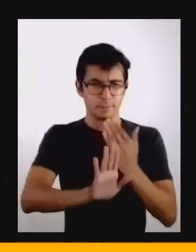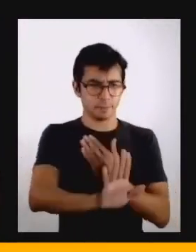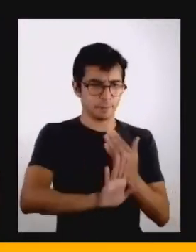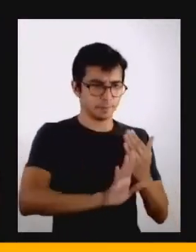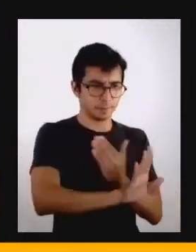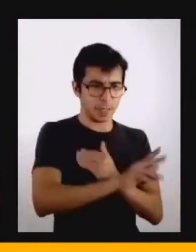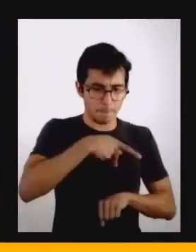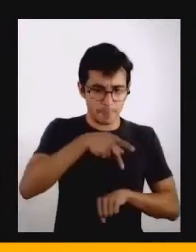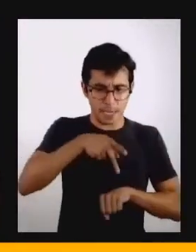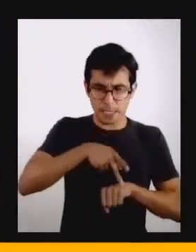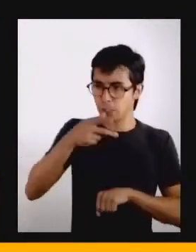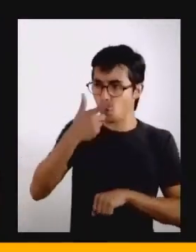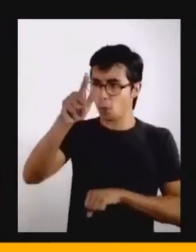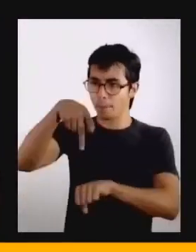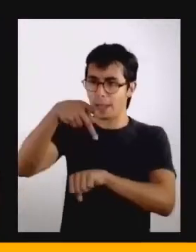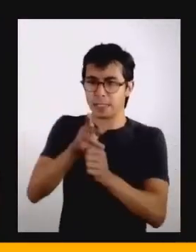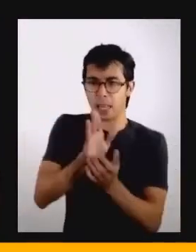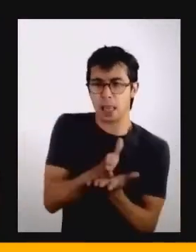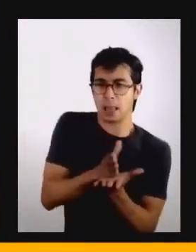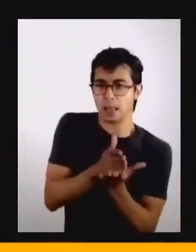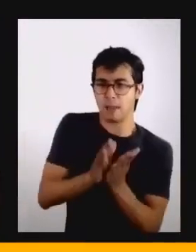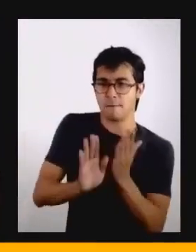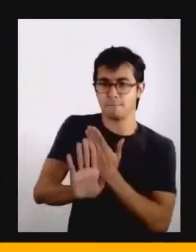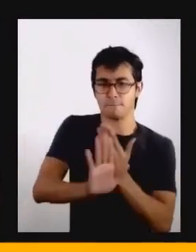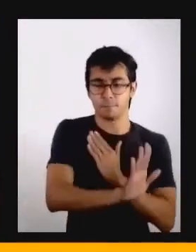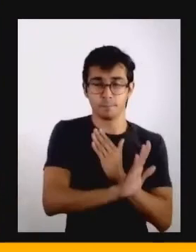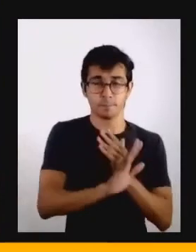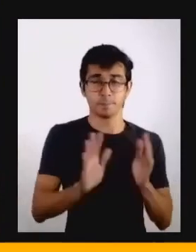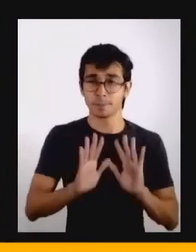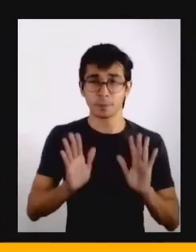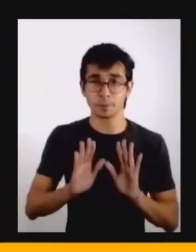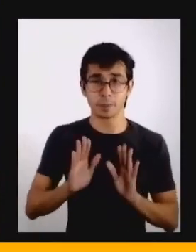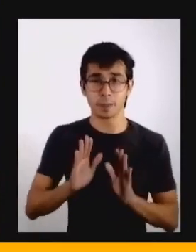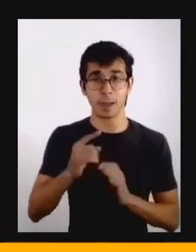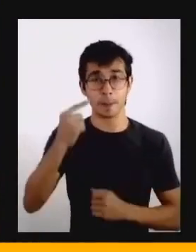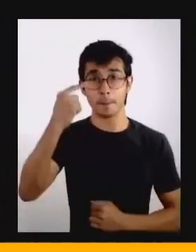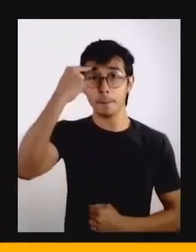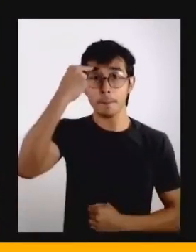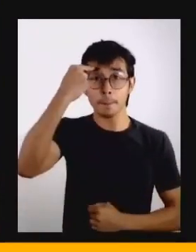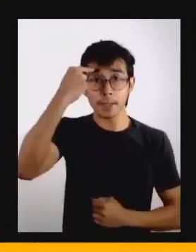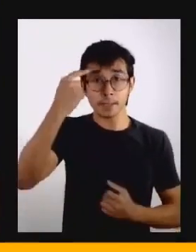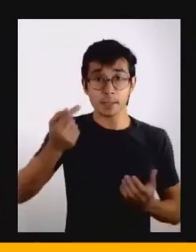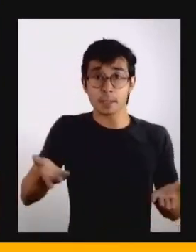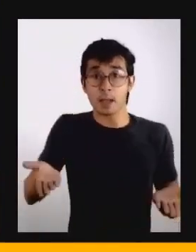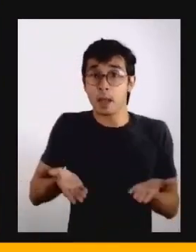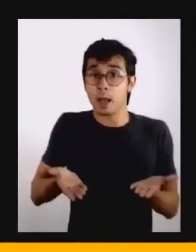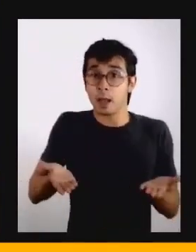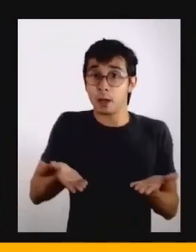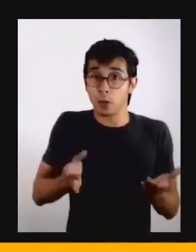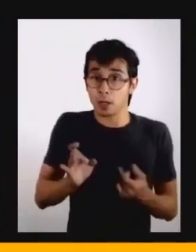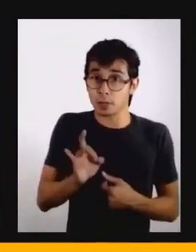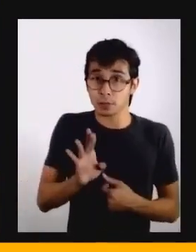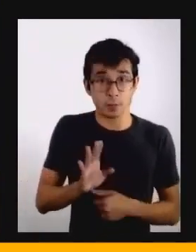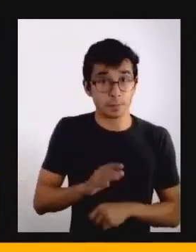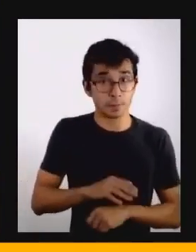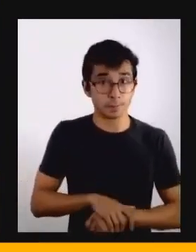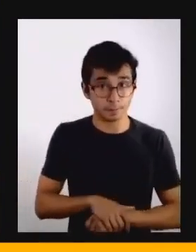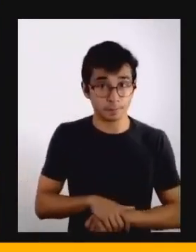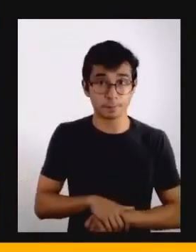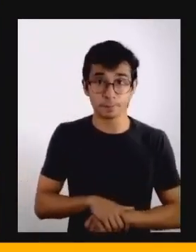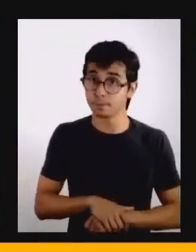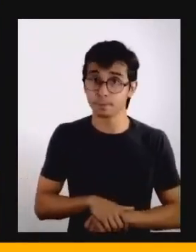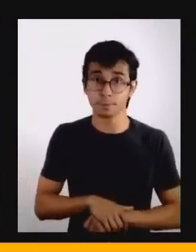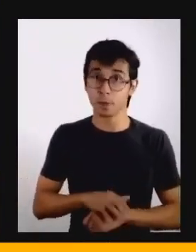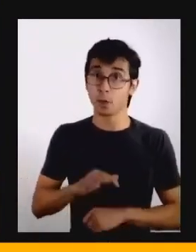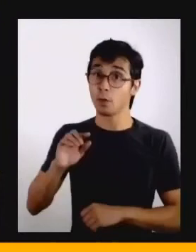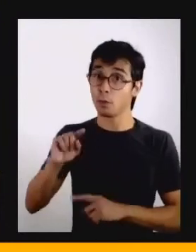fechadinha em que a gente pensa no agora sem entender essas consequências que a gente está deixando para o depois.